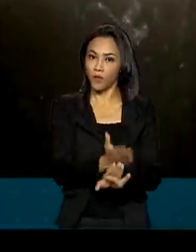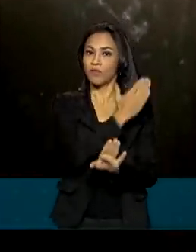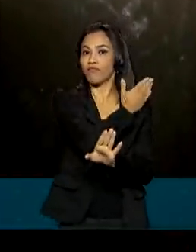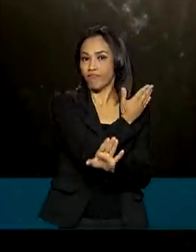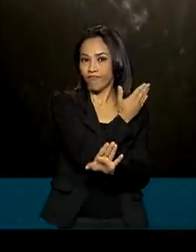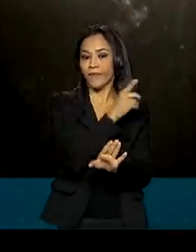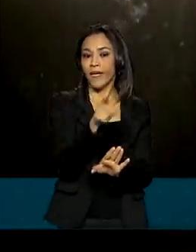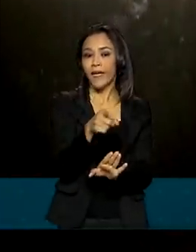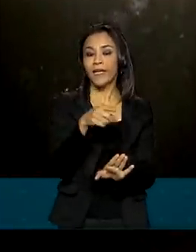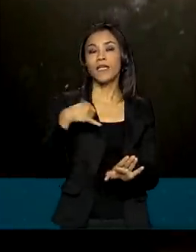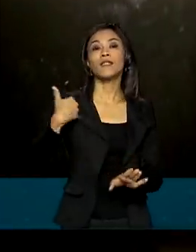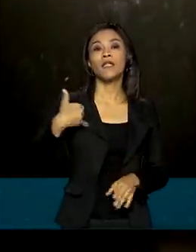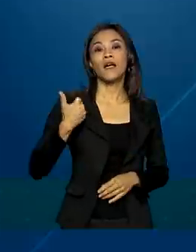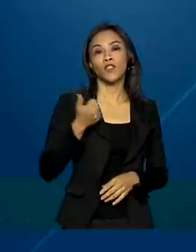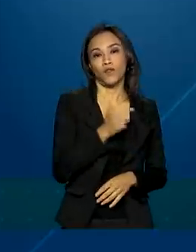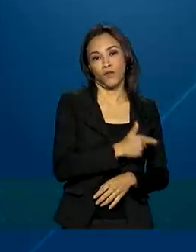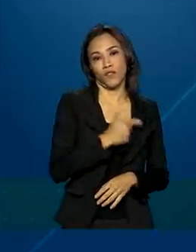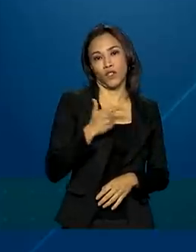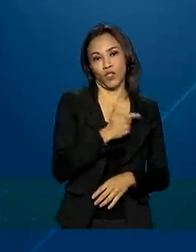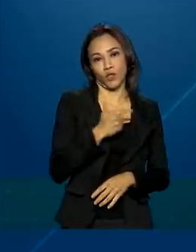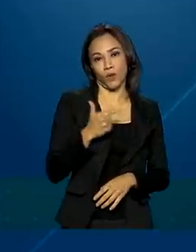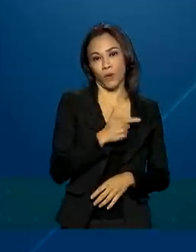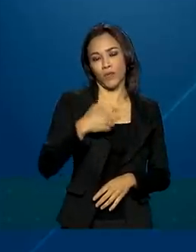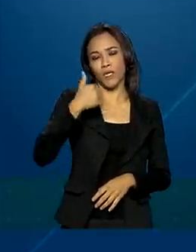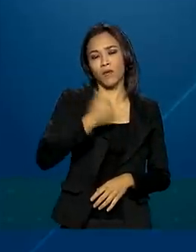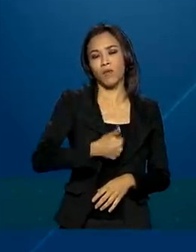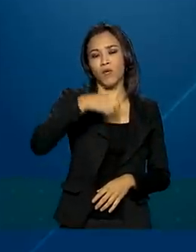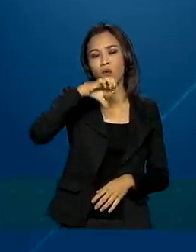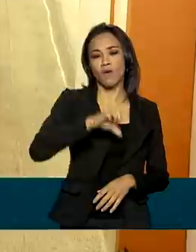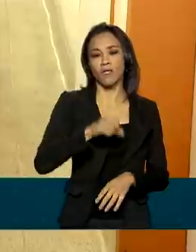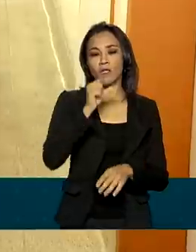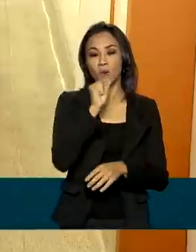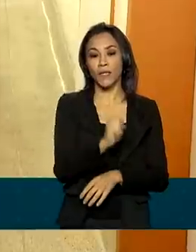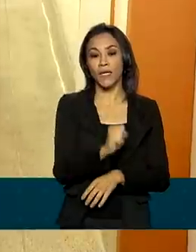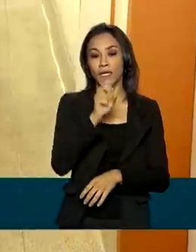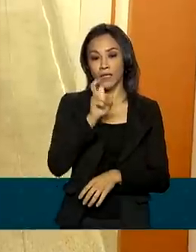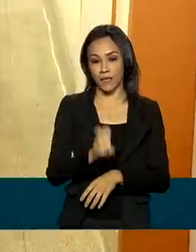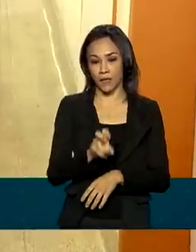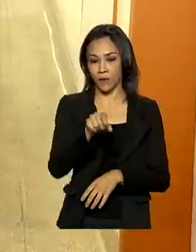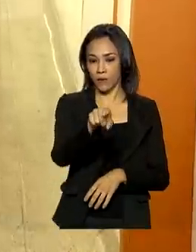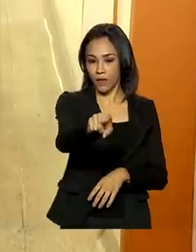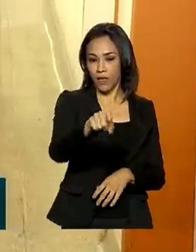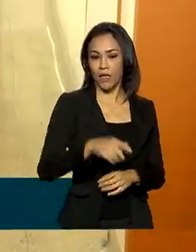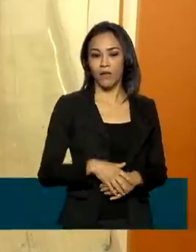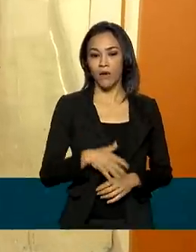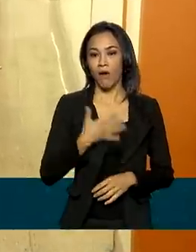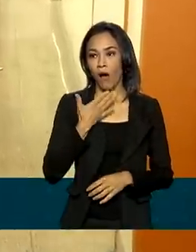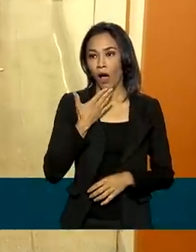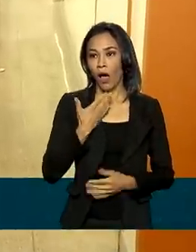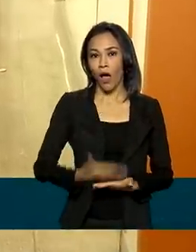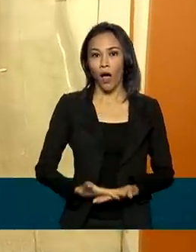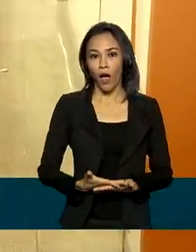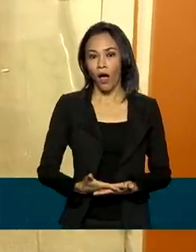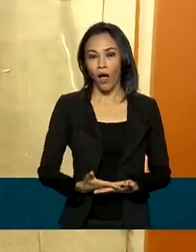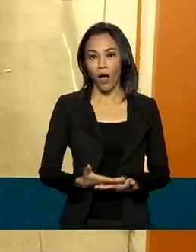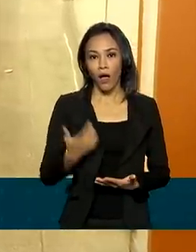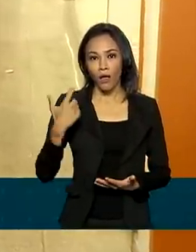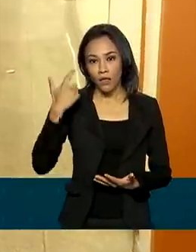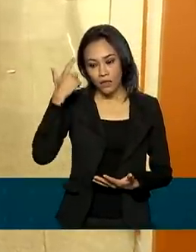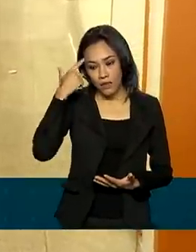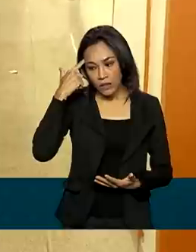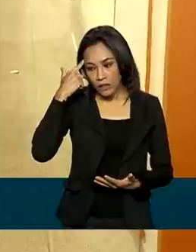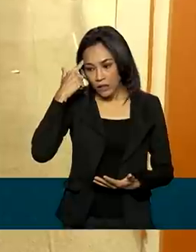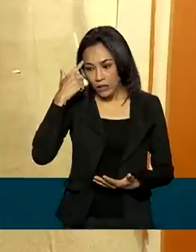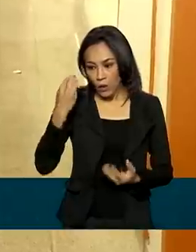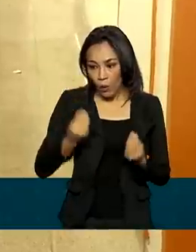diagnóstico aos 22 anos, em 1985. Eu fiquei meio abobado, saí de lá fazendo as contas de um